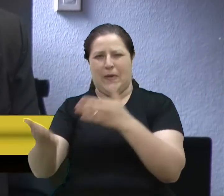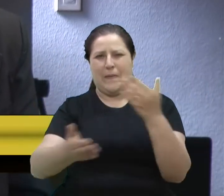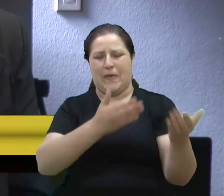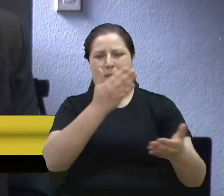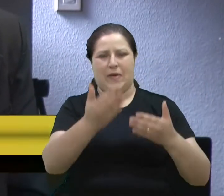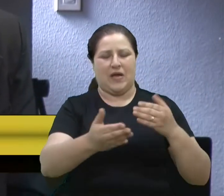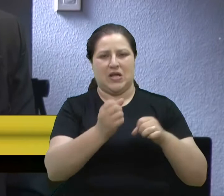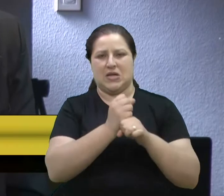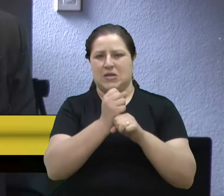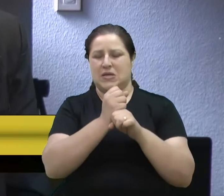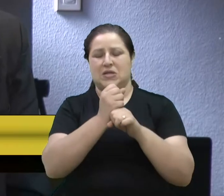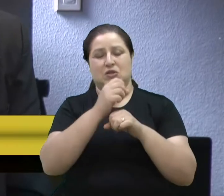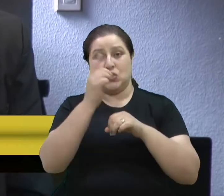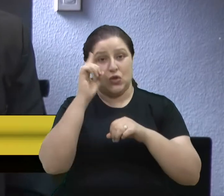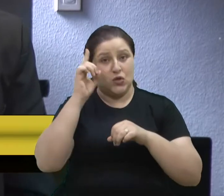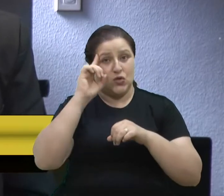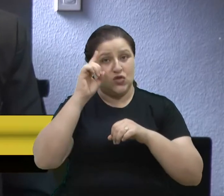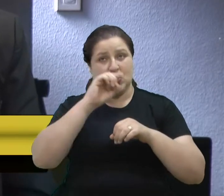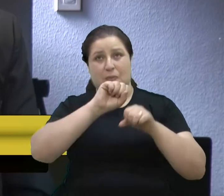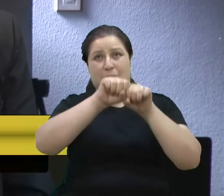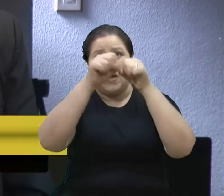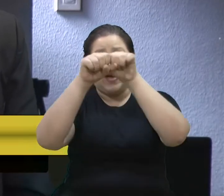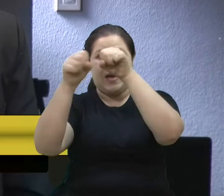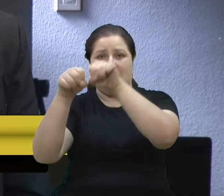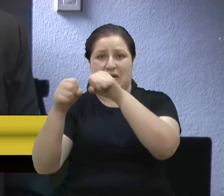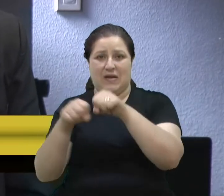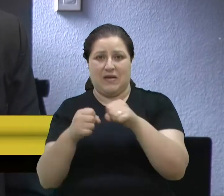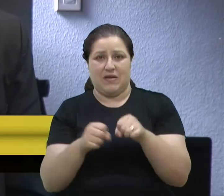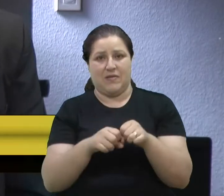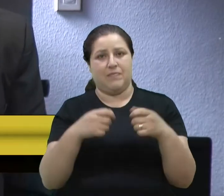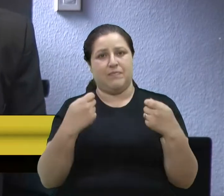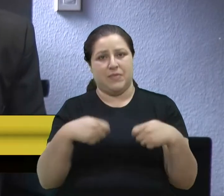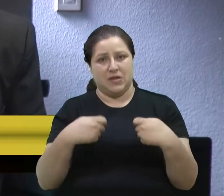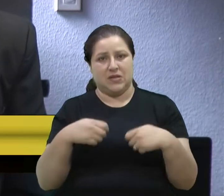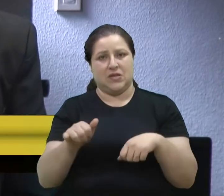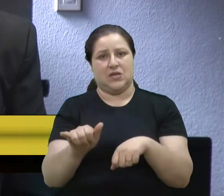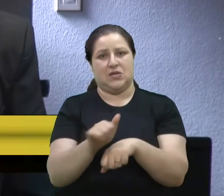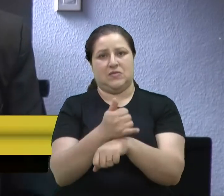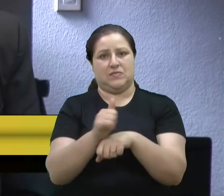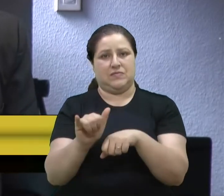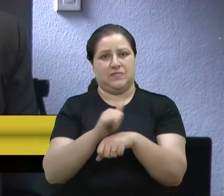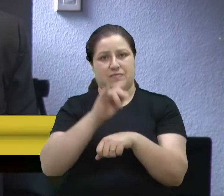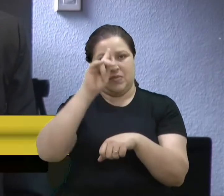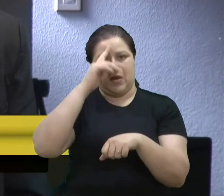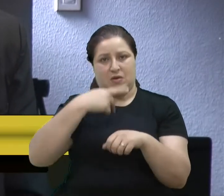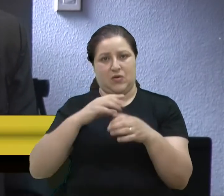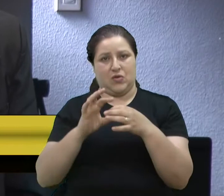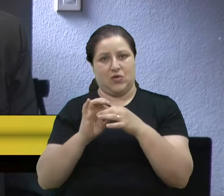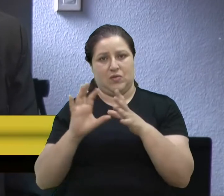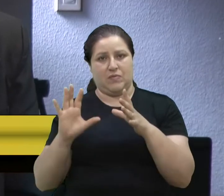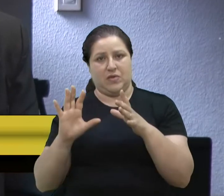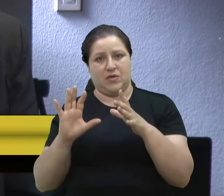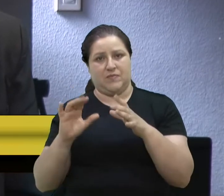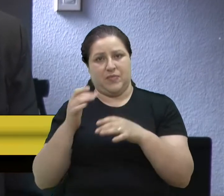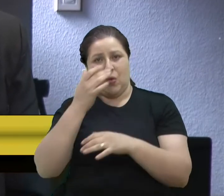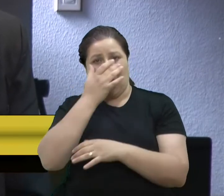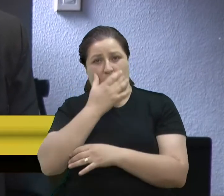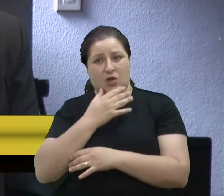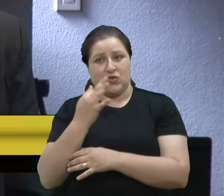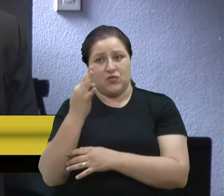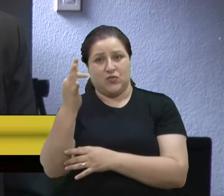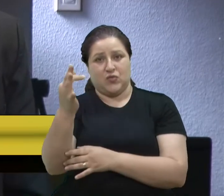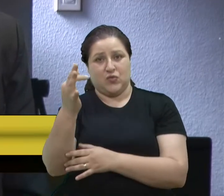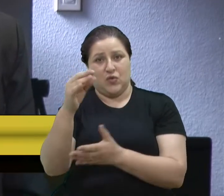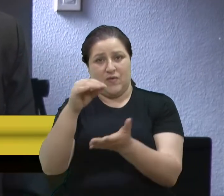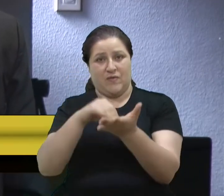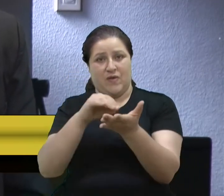precisa sim ter uma autonomia, tem que achar alternativas. Eu acredito que em breve nós não teremos mais nem água para a gente tomar